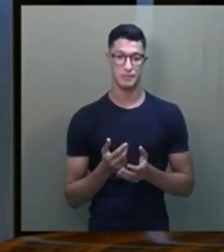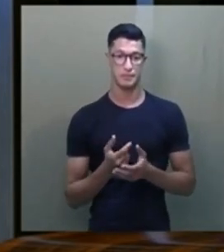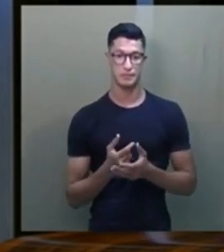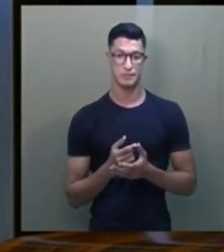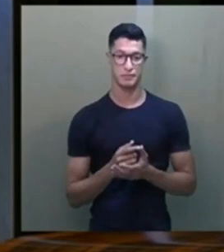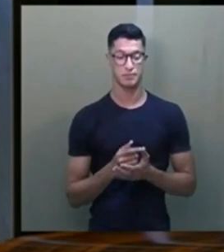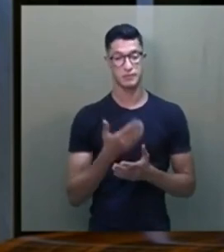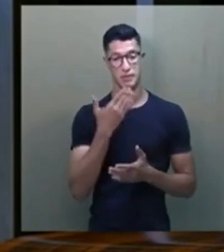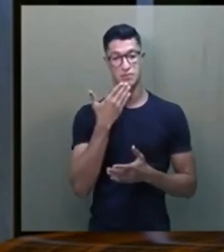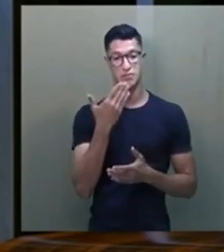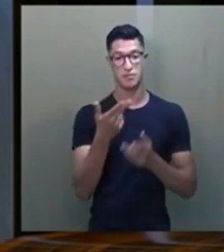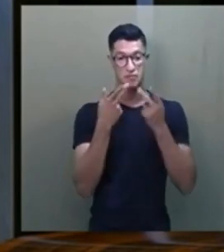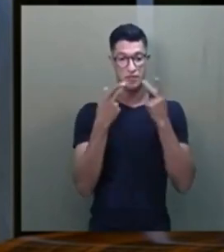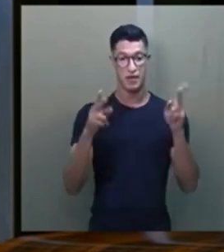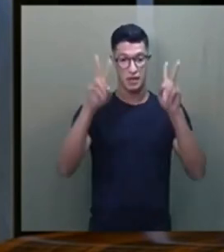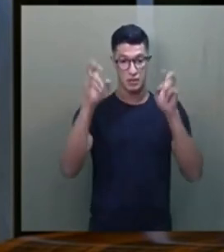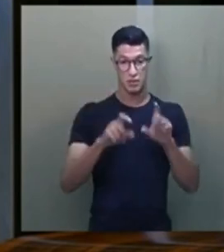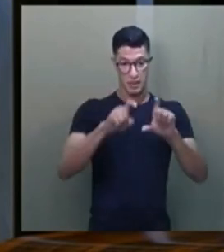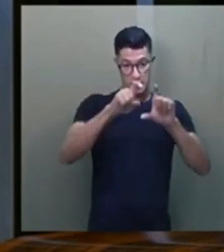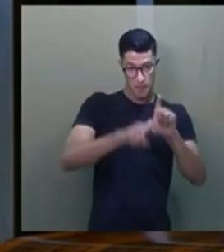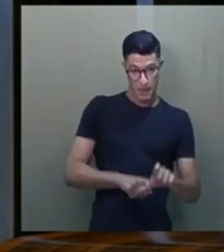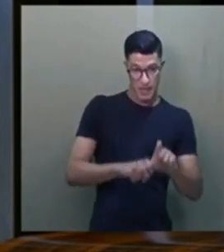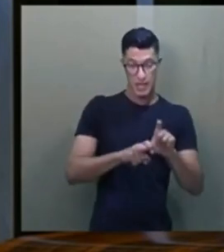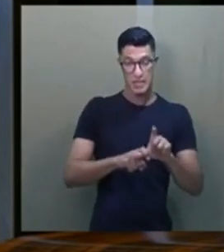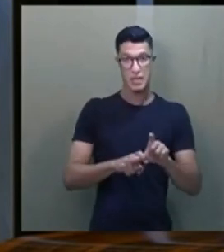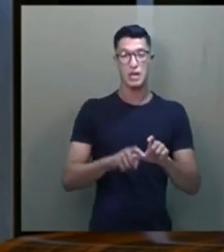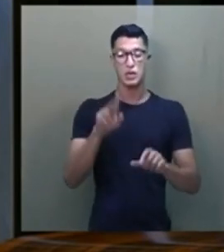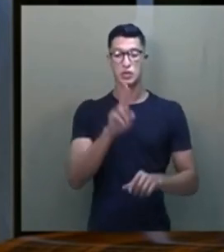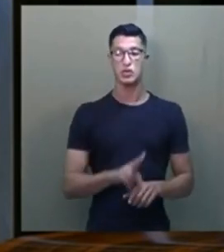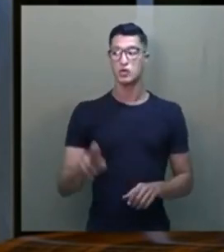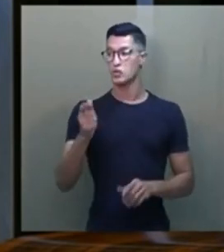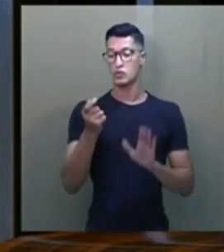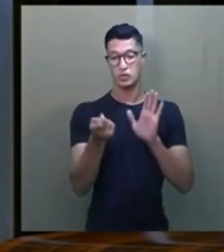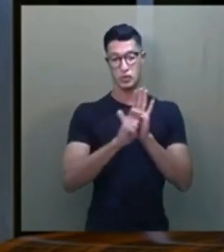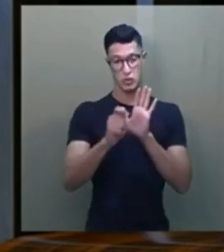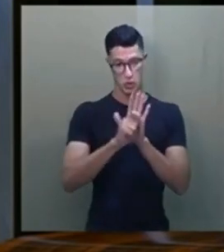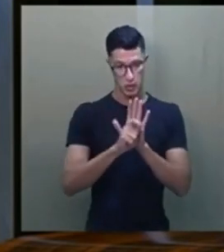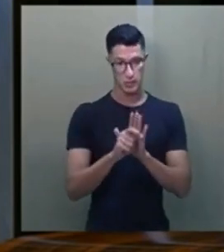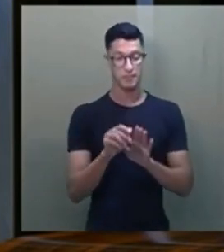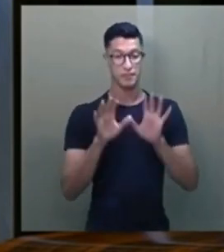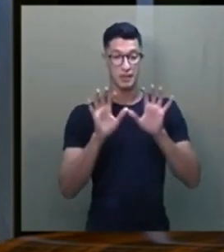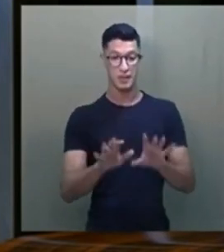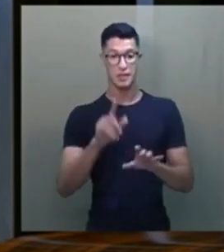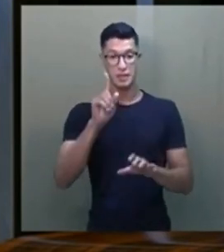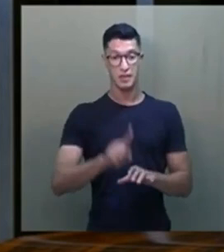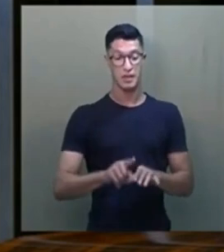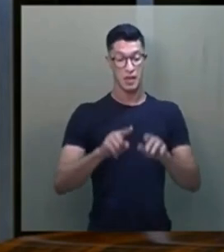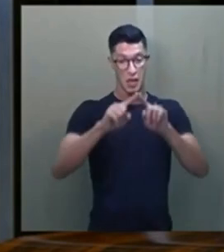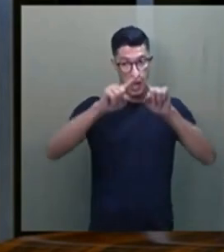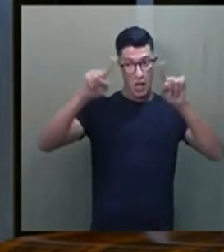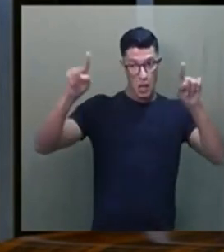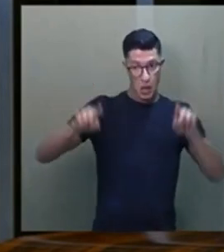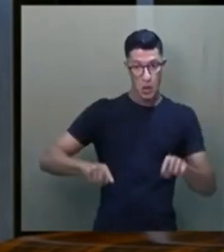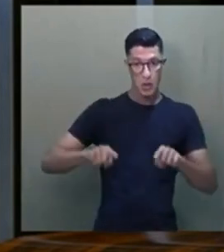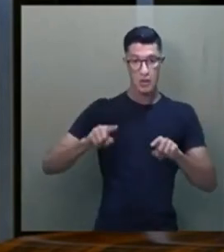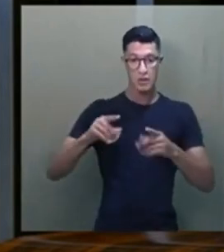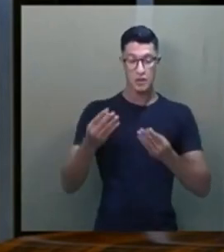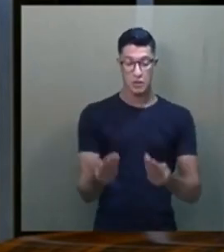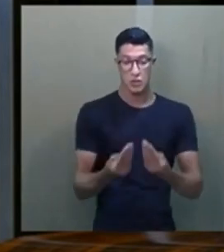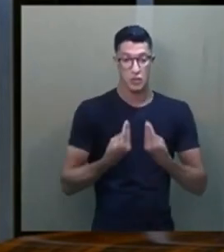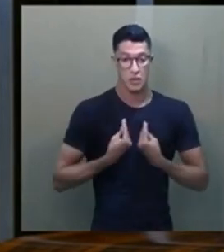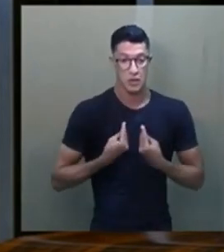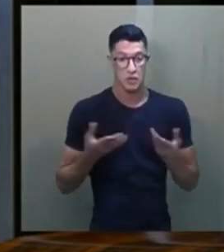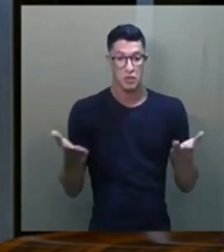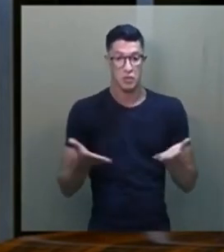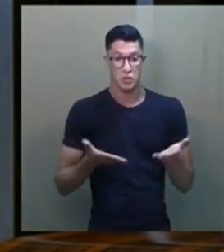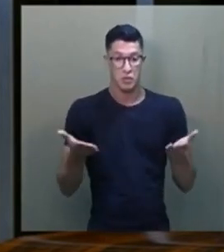Falando sobre dependência química e uso de drogas, tá? Este é o quadro que se nos oferece